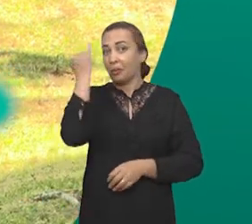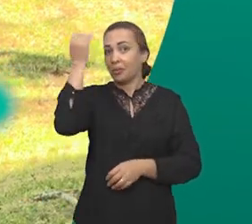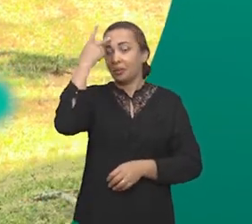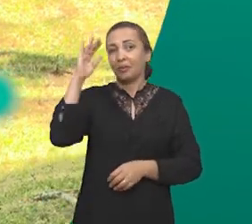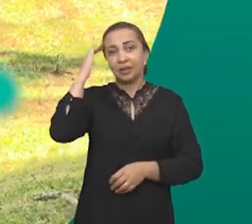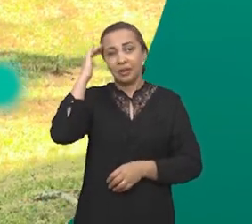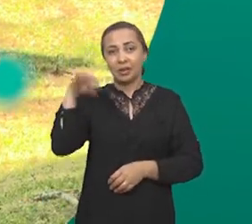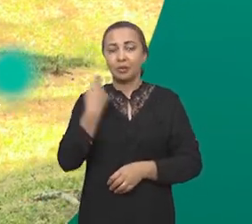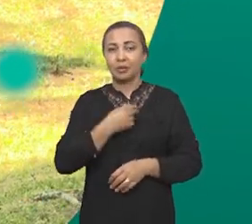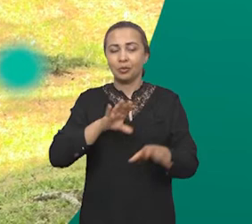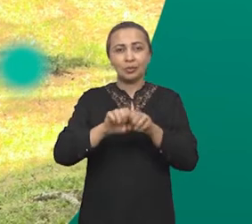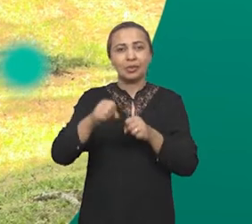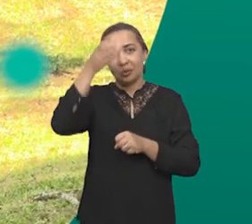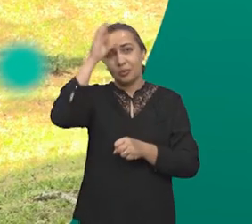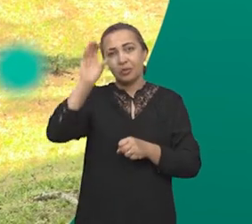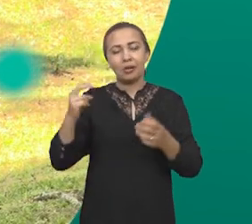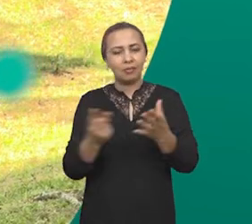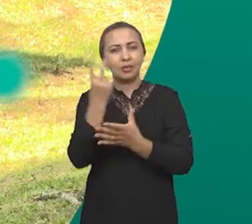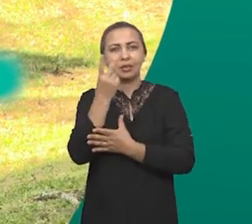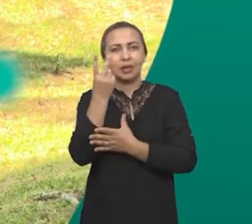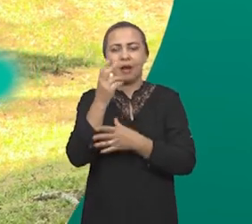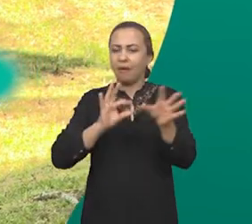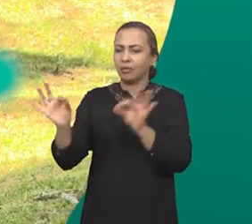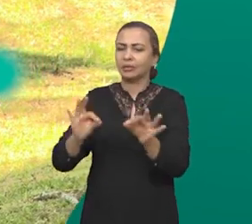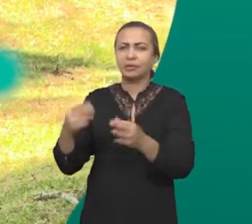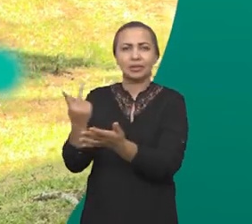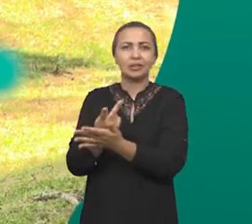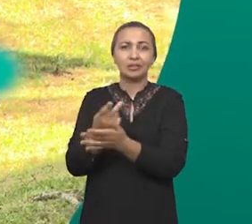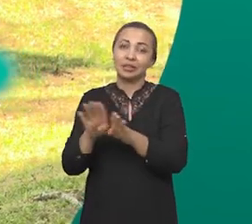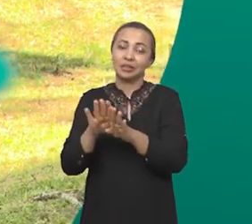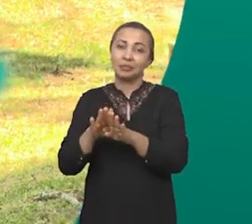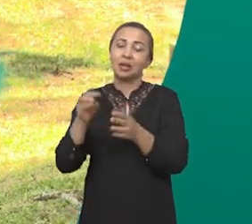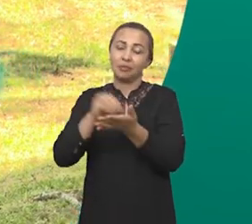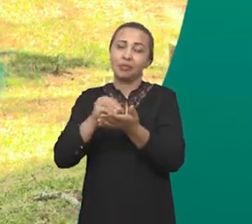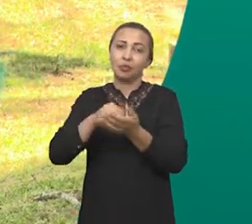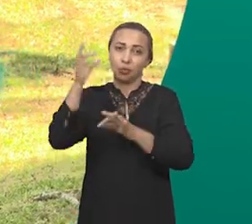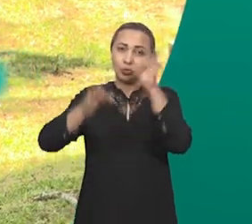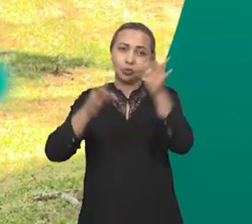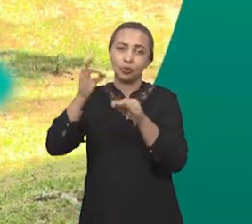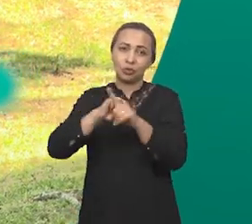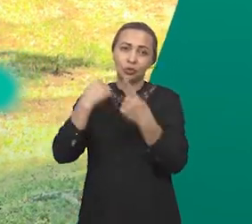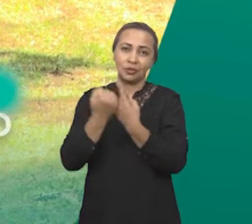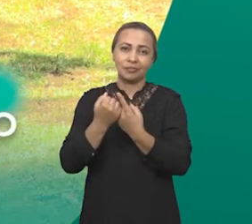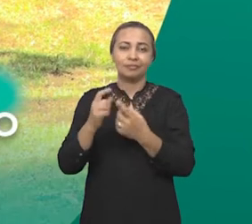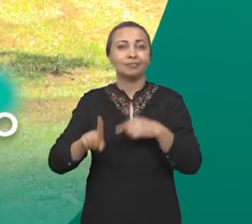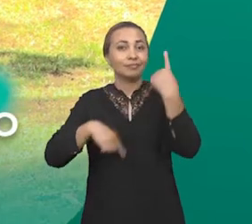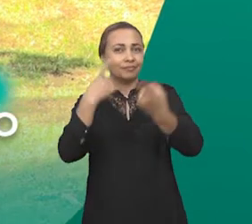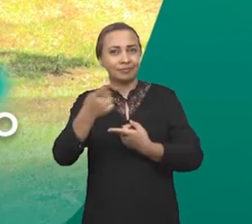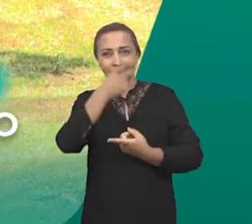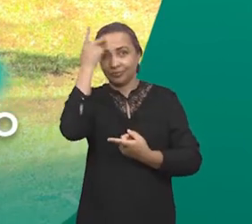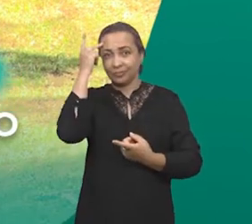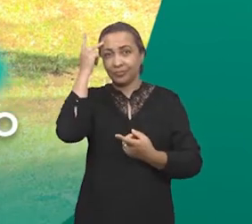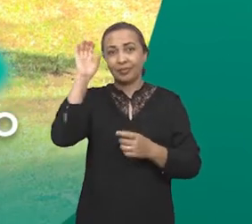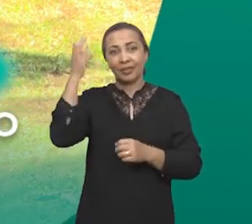entender melhor a nossa formação cultural, valorizá-la, corrigir erros e possíveis injustiças sociais. E, daqui a pouco,